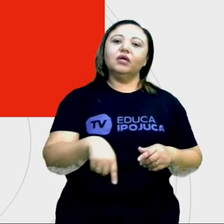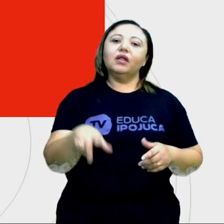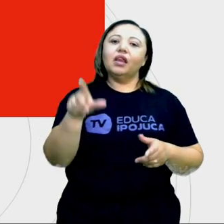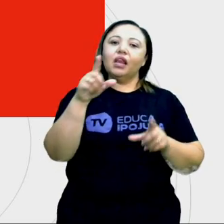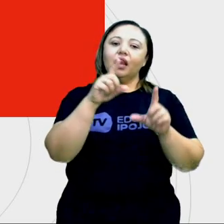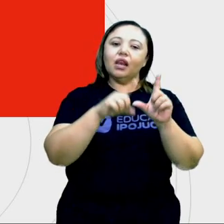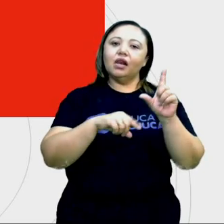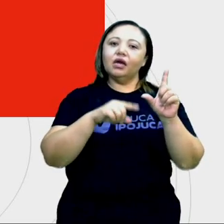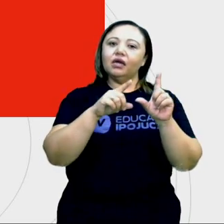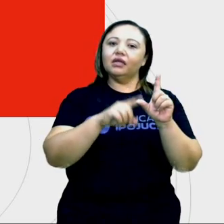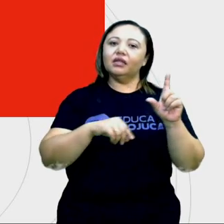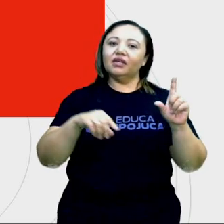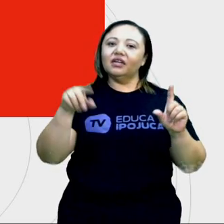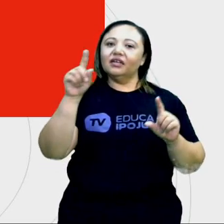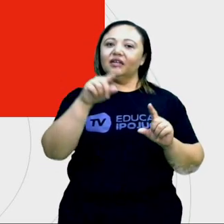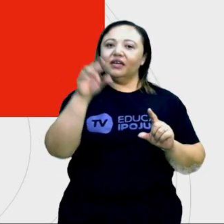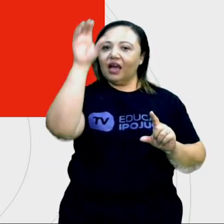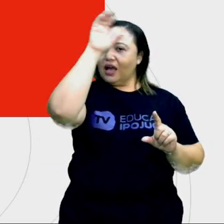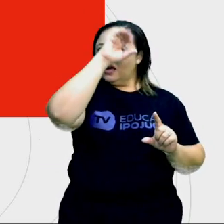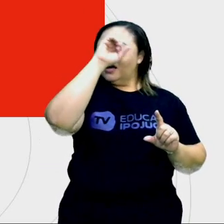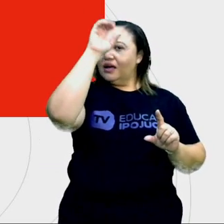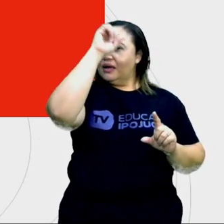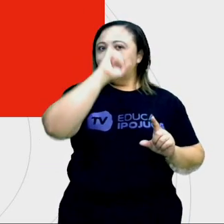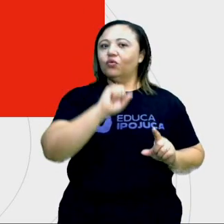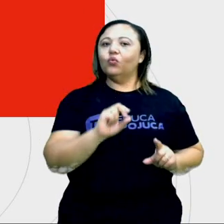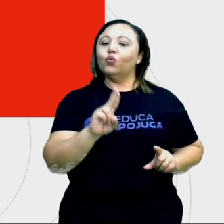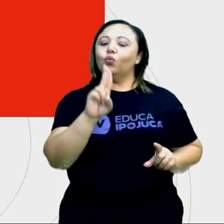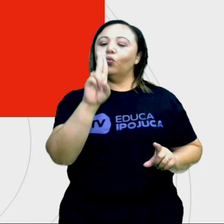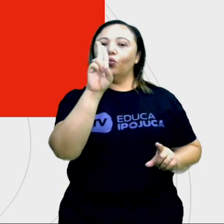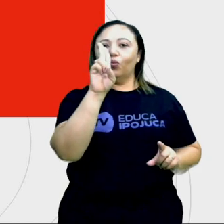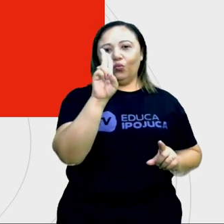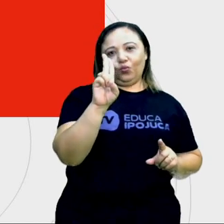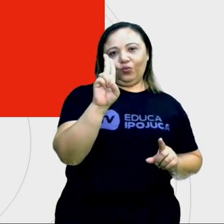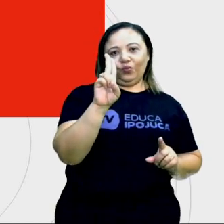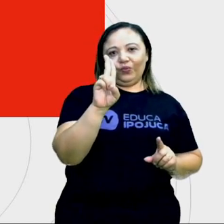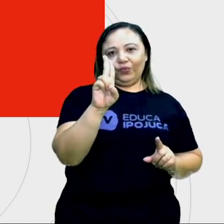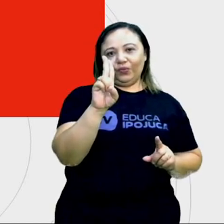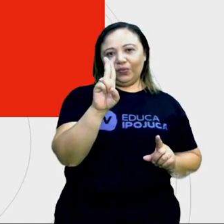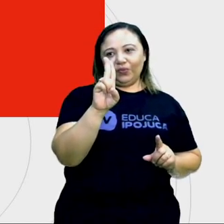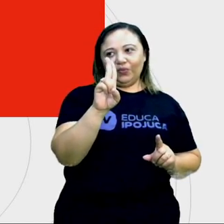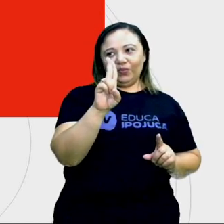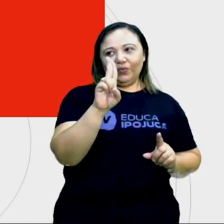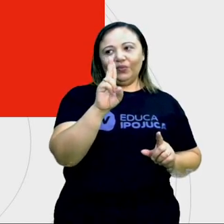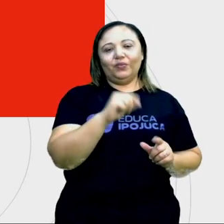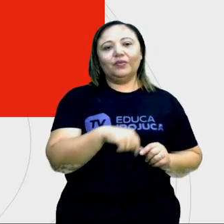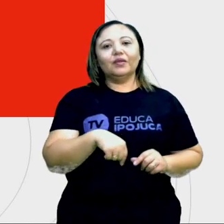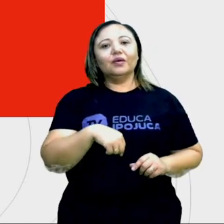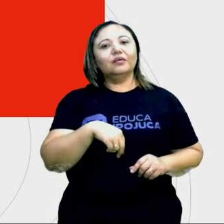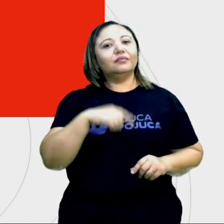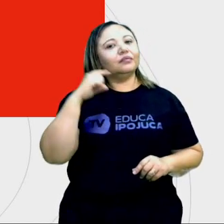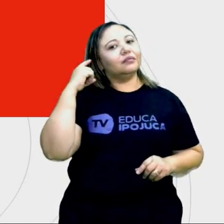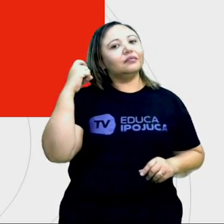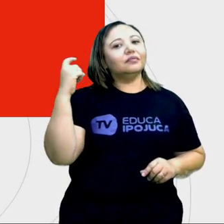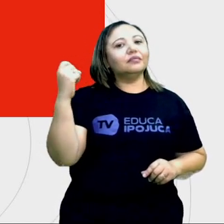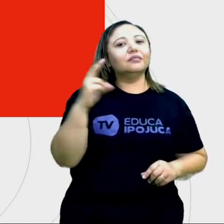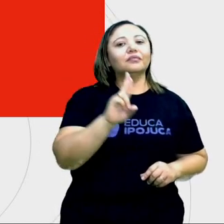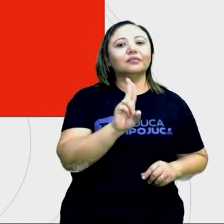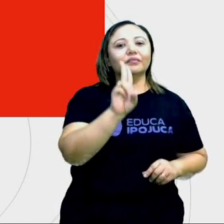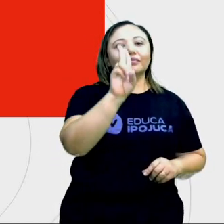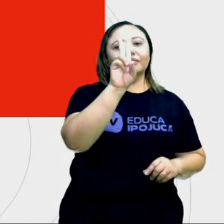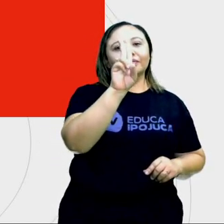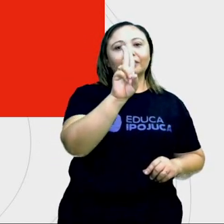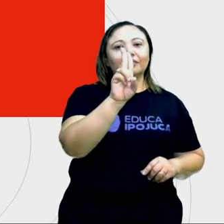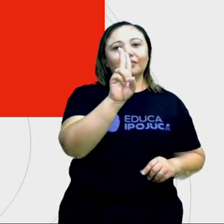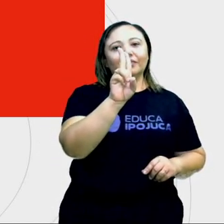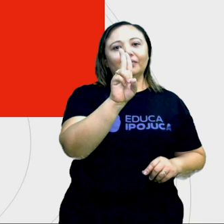hoje a gente vai aprender a letrinha U. Olha só o som da letrinha U.